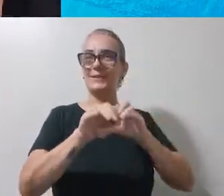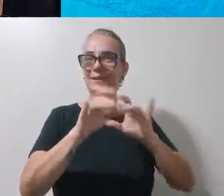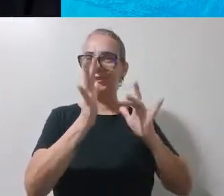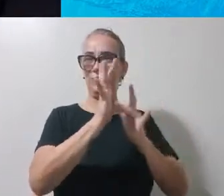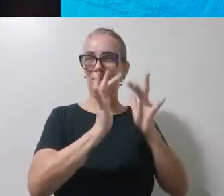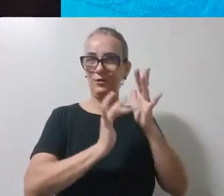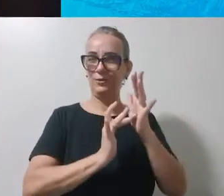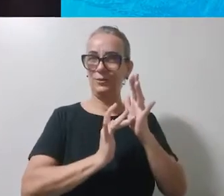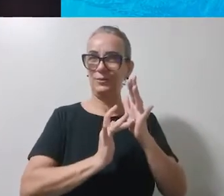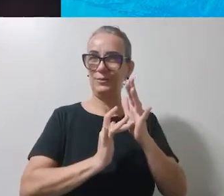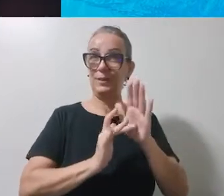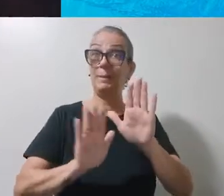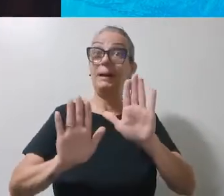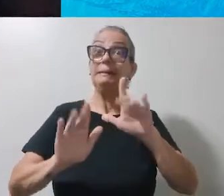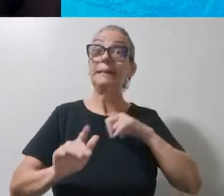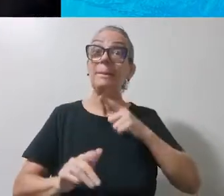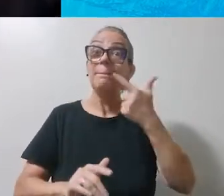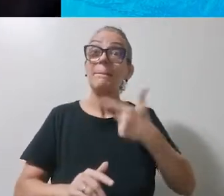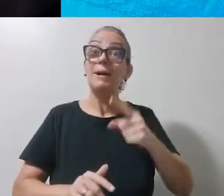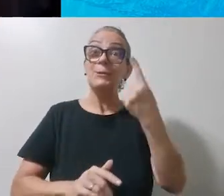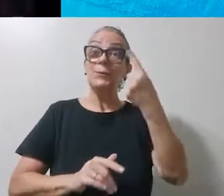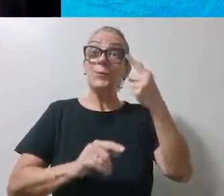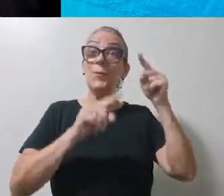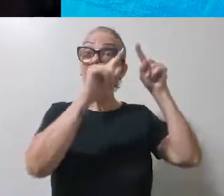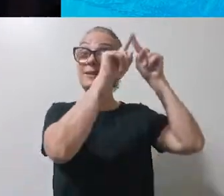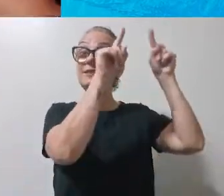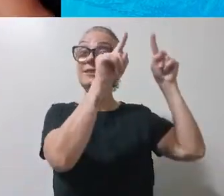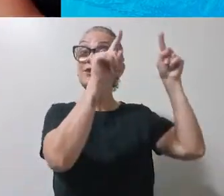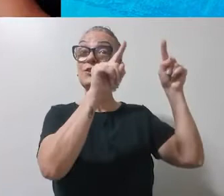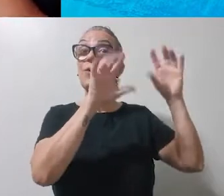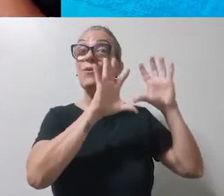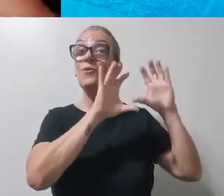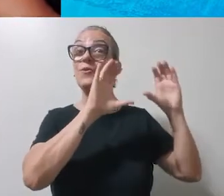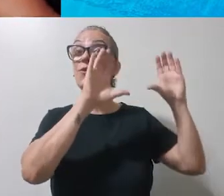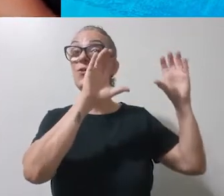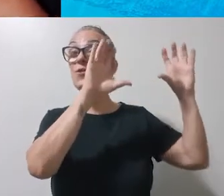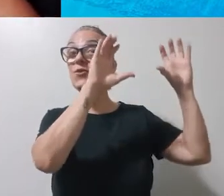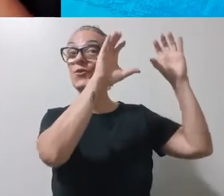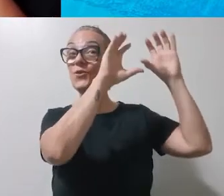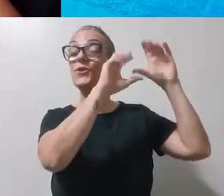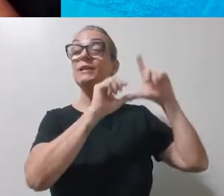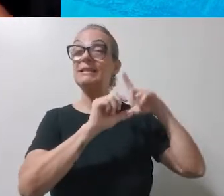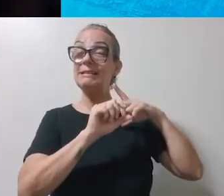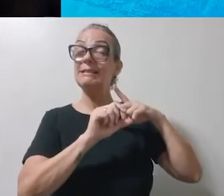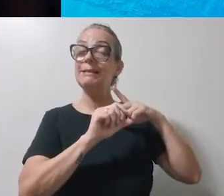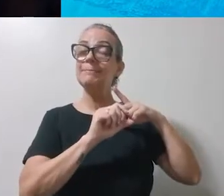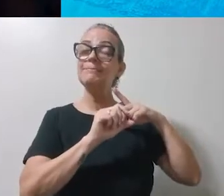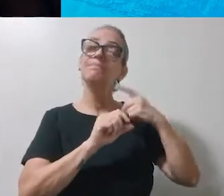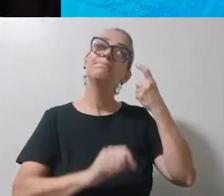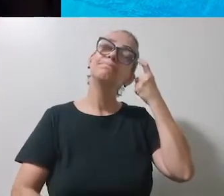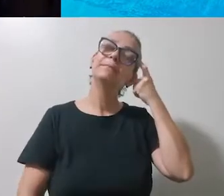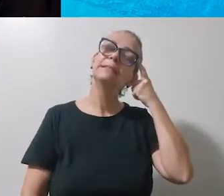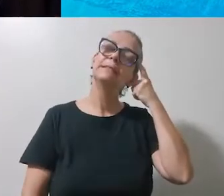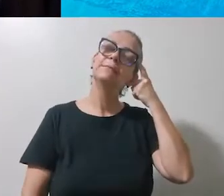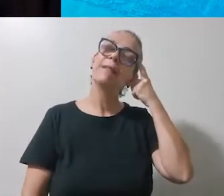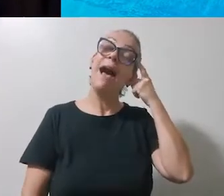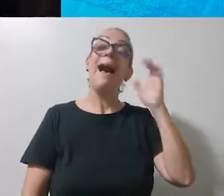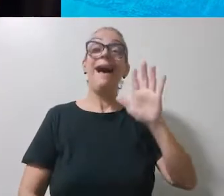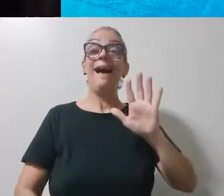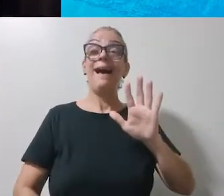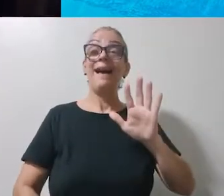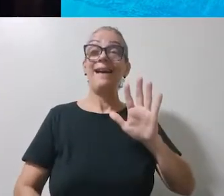Mas ainda temos uma nuvem aqui, gente. O que podemos fazer nessa nuvem? Deixa eu pensar. Já sei.